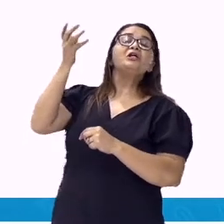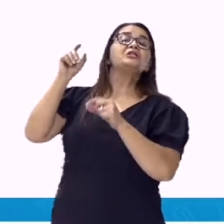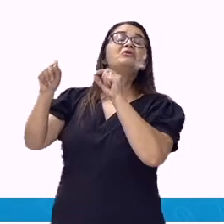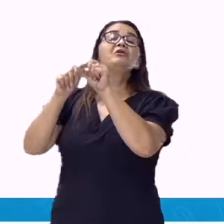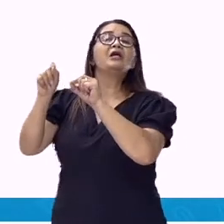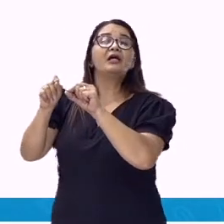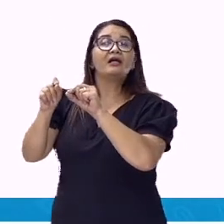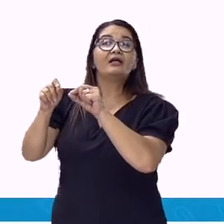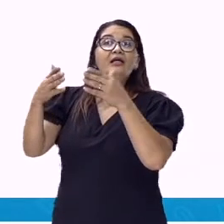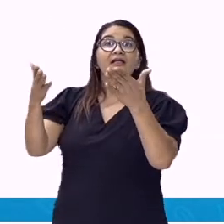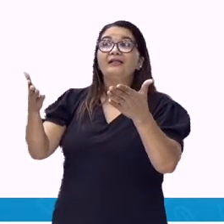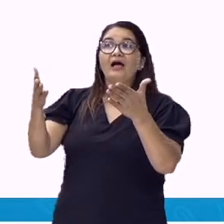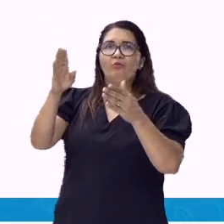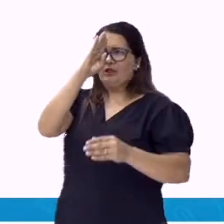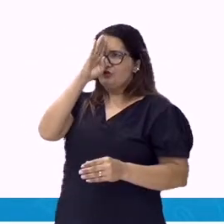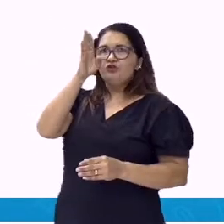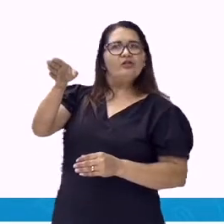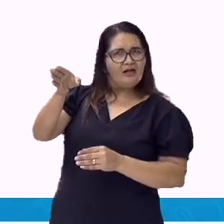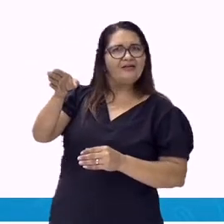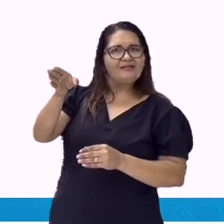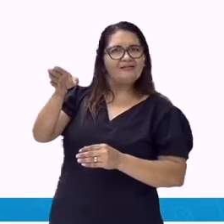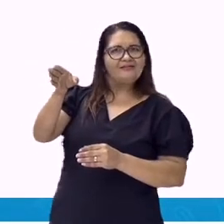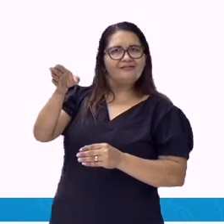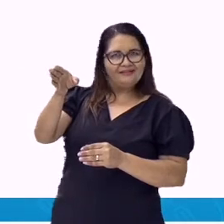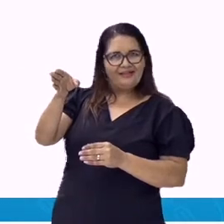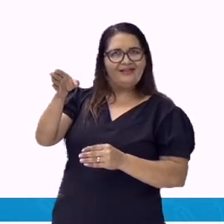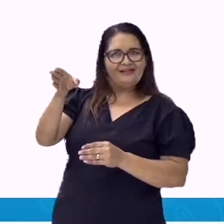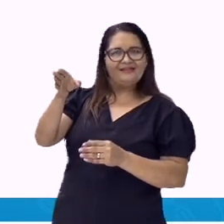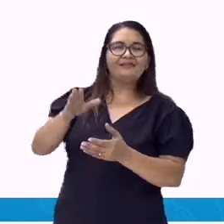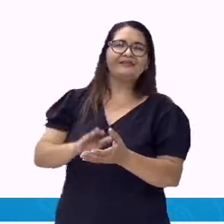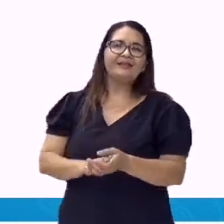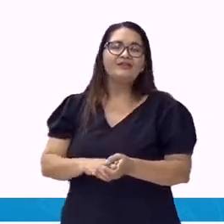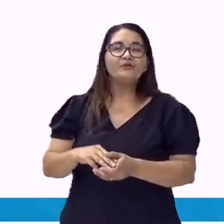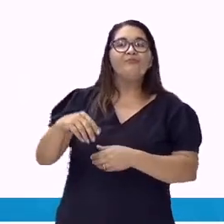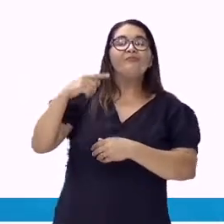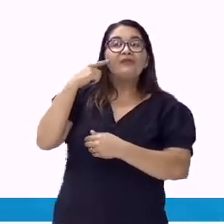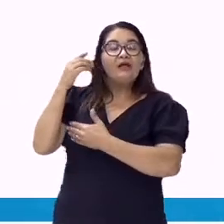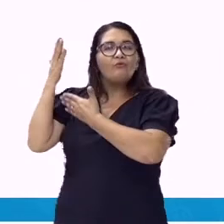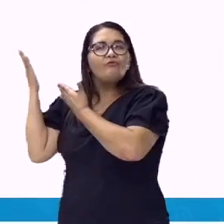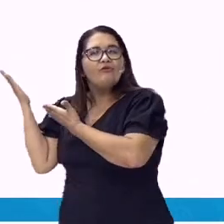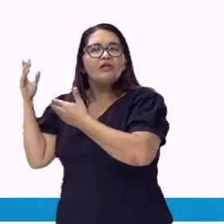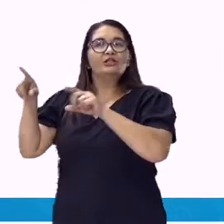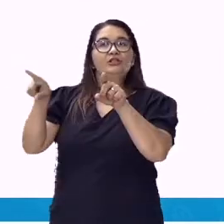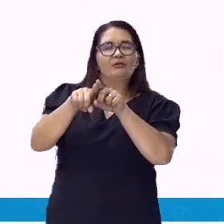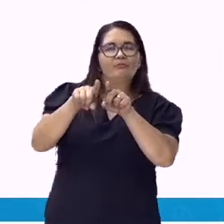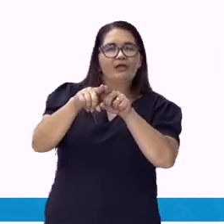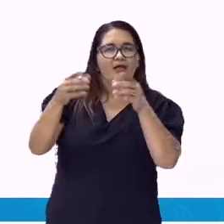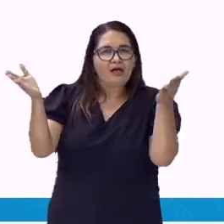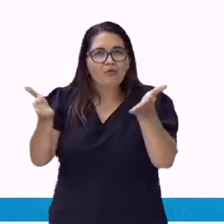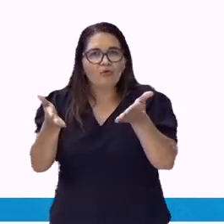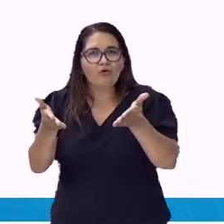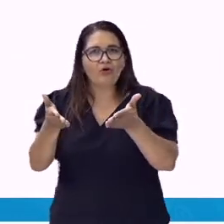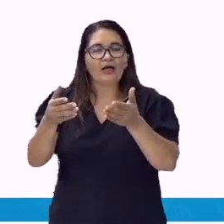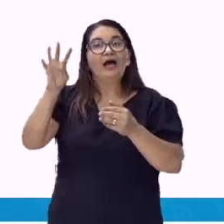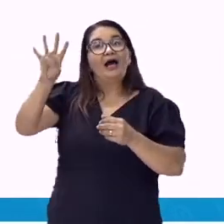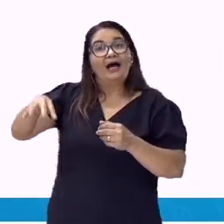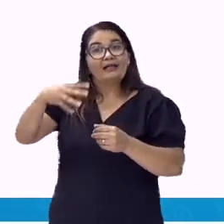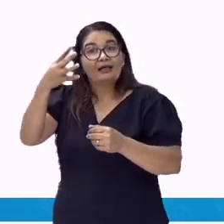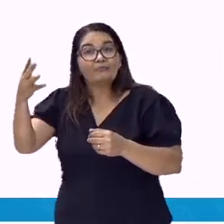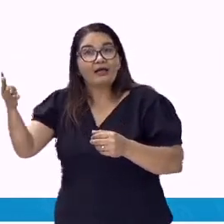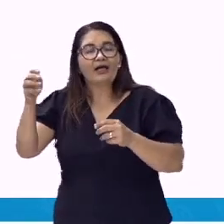Anísia. Por fim, temos uma oração interrogativa indireta. Vejamos agora a tabela dos pronomes